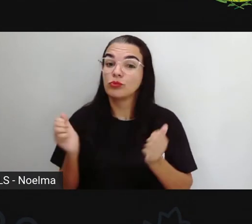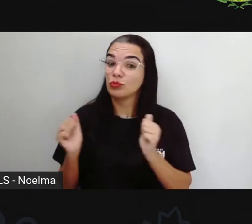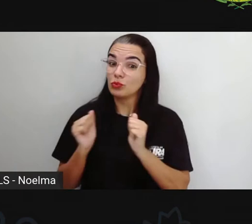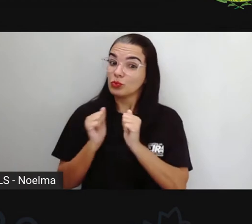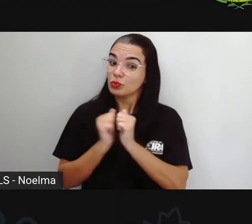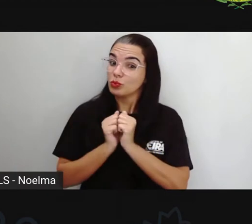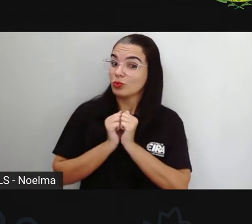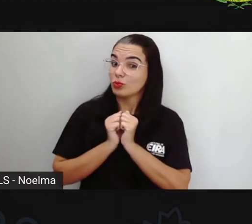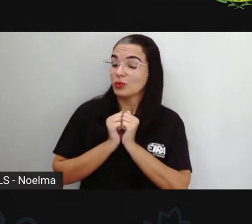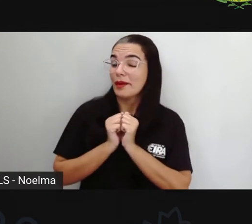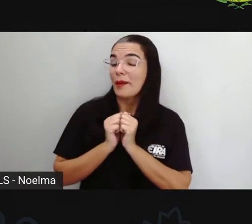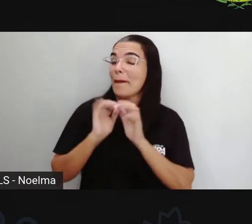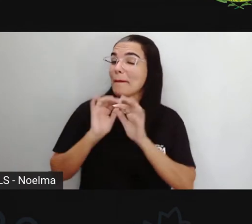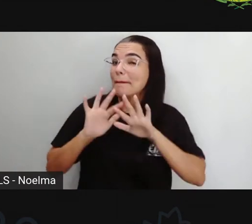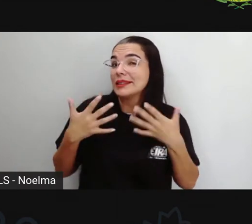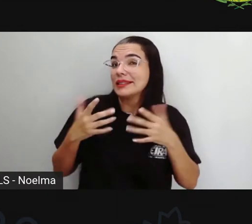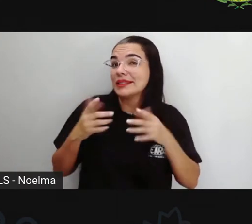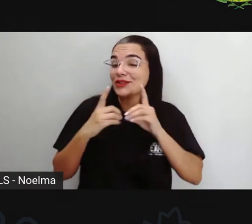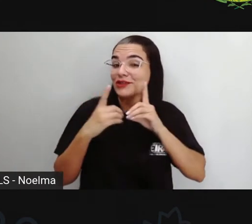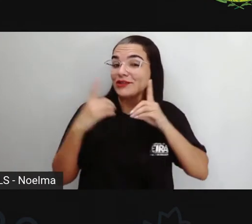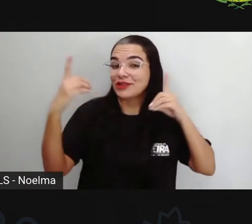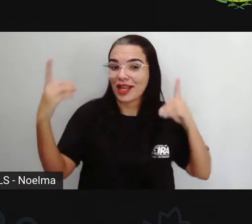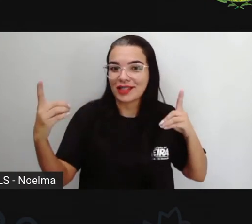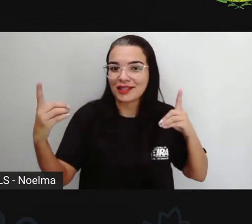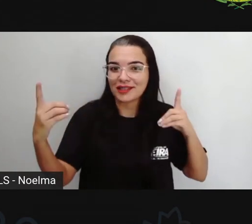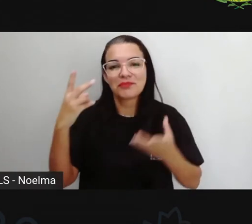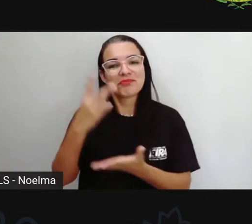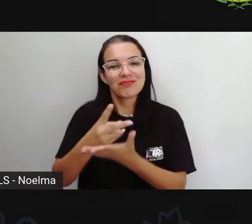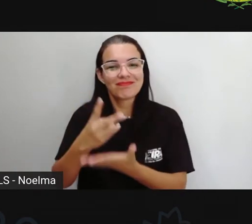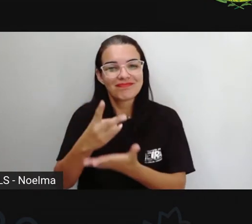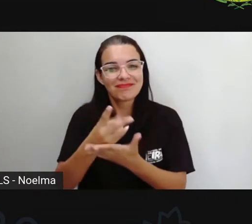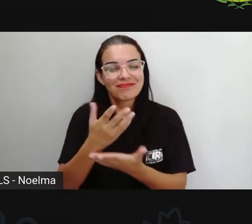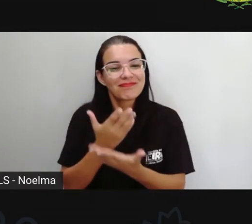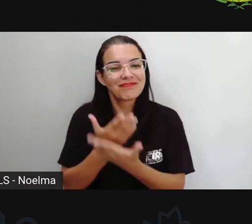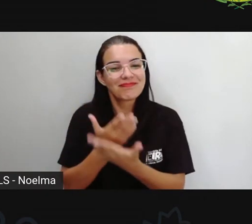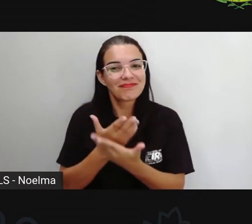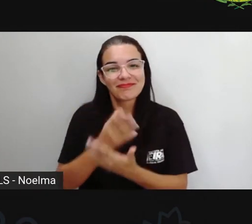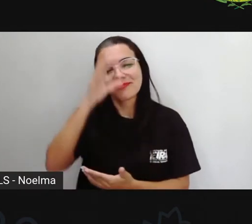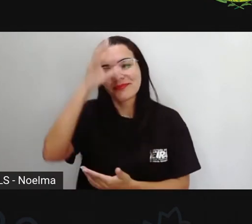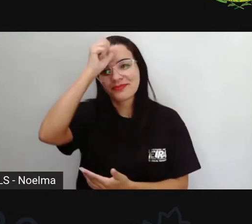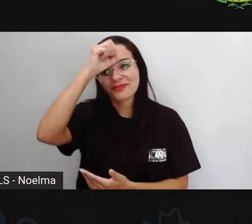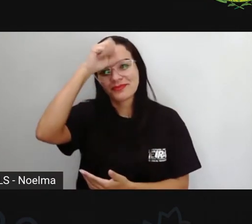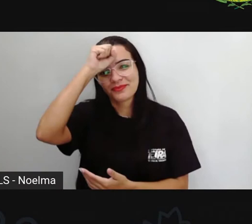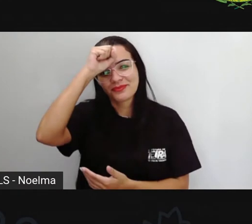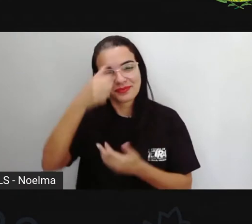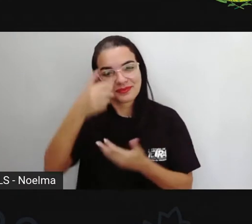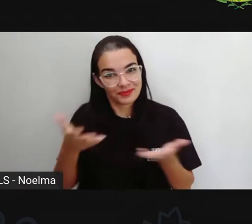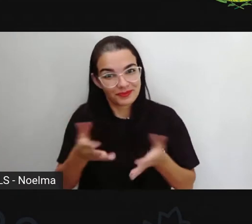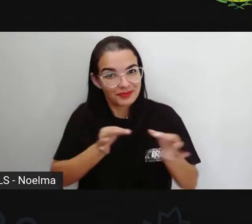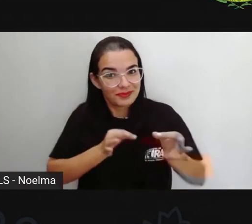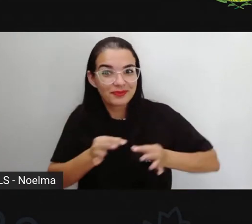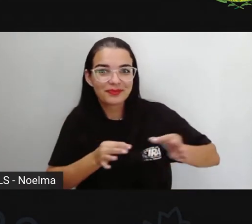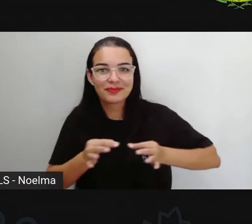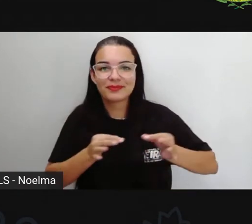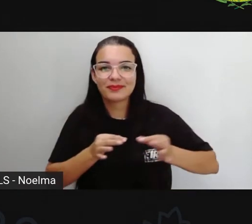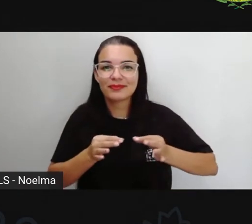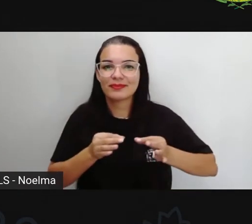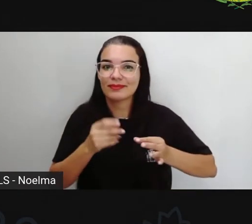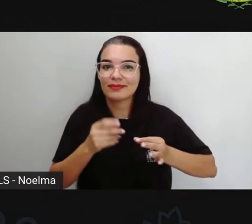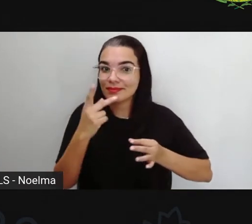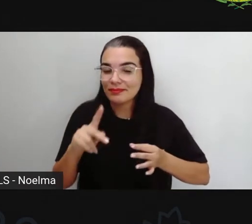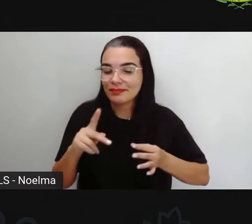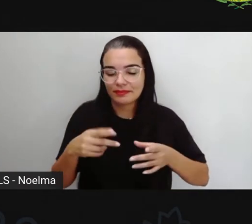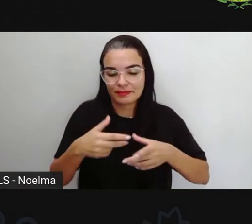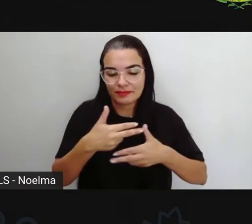distantes, continuarmos aí estudando, aprendendo. Então, se preparem, ó, se não tiver com material na